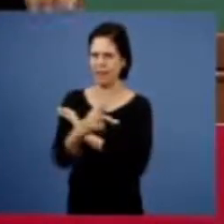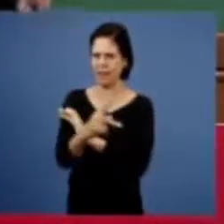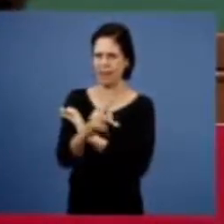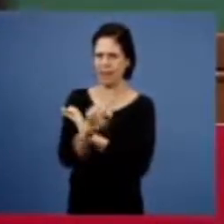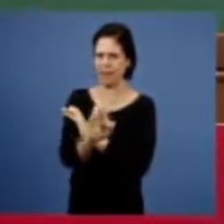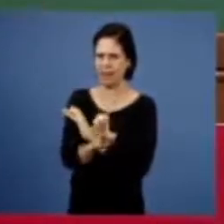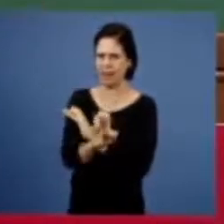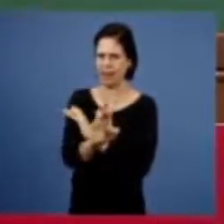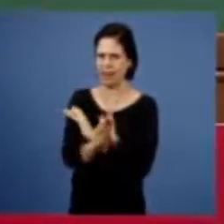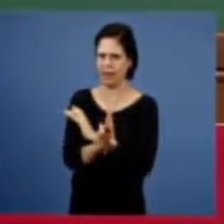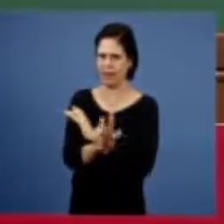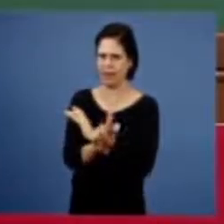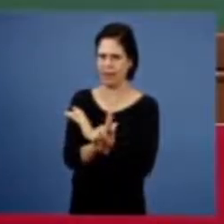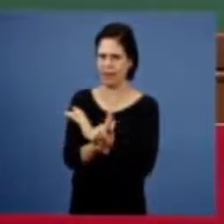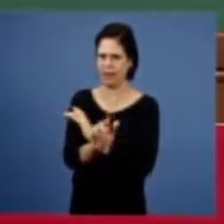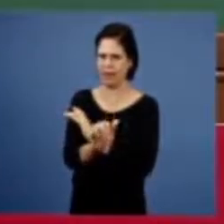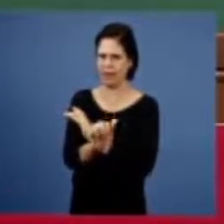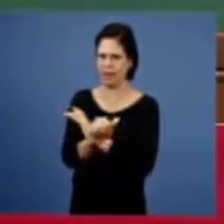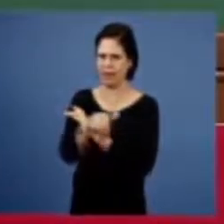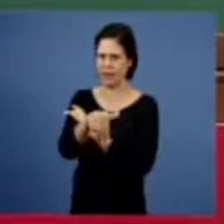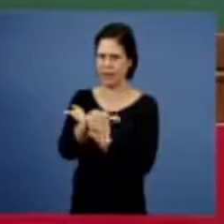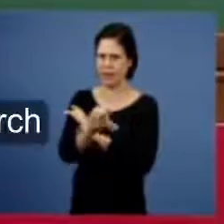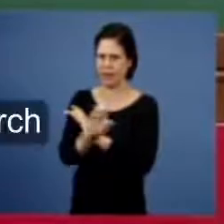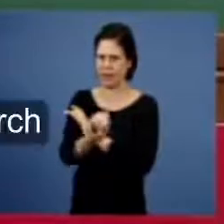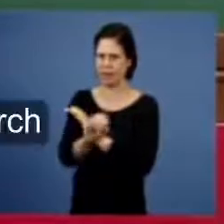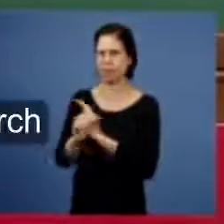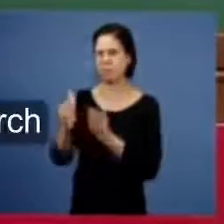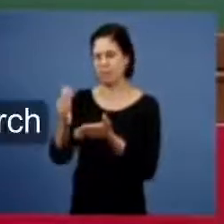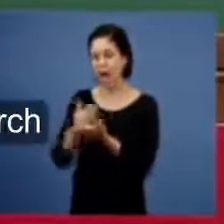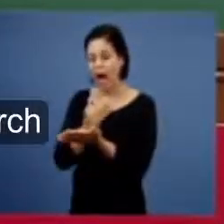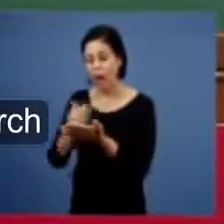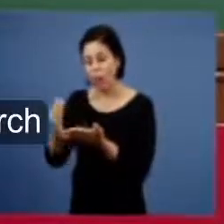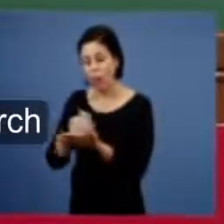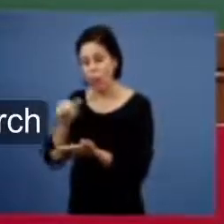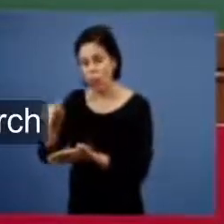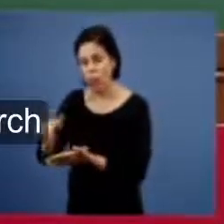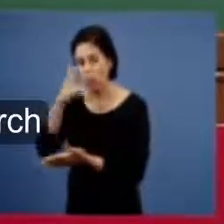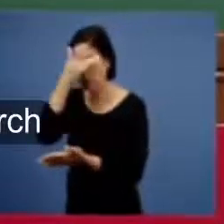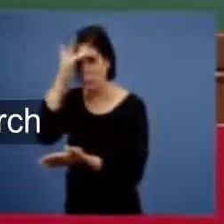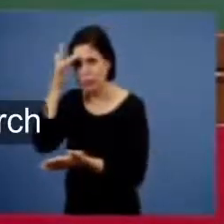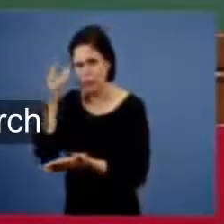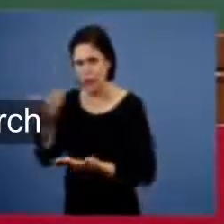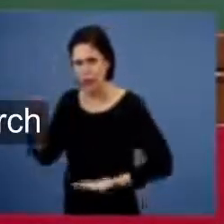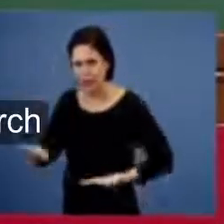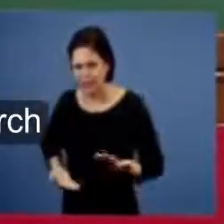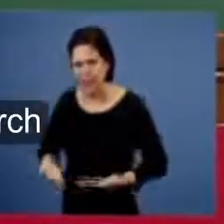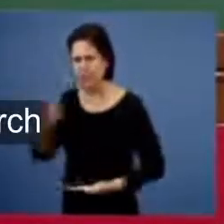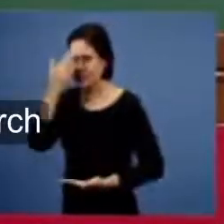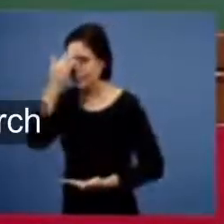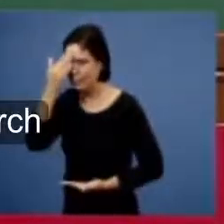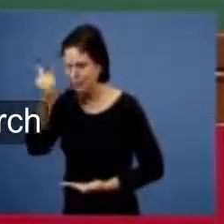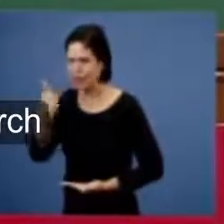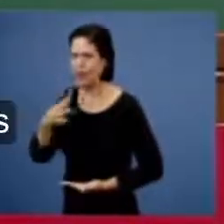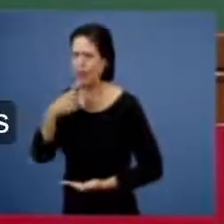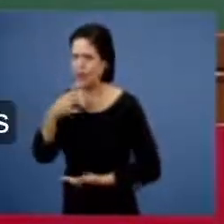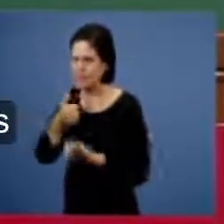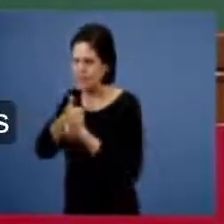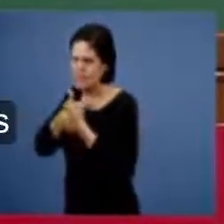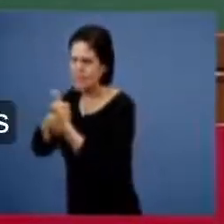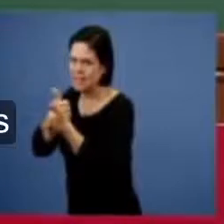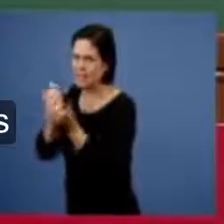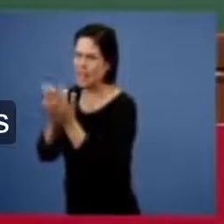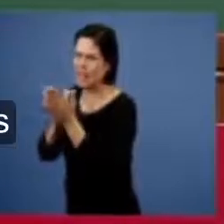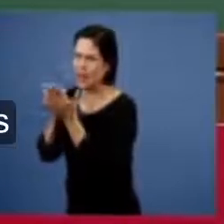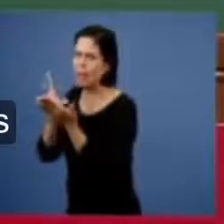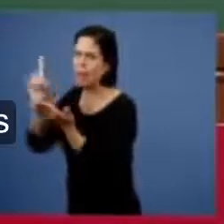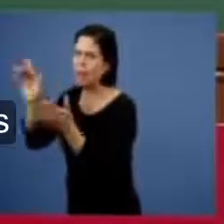a palavra outros a grande massa foi envolvida aliás a igreja